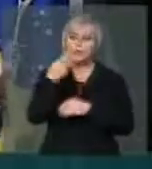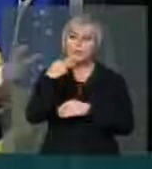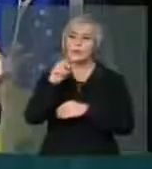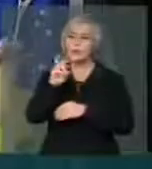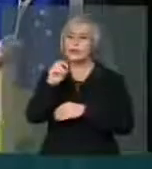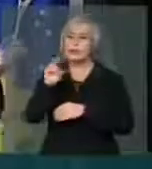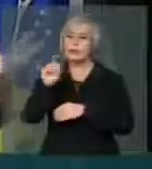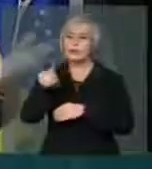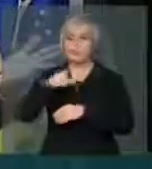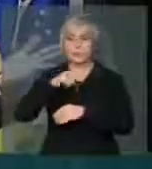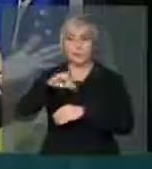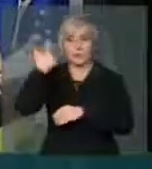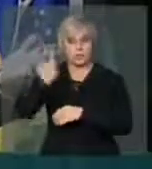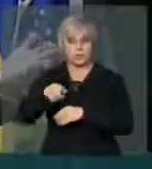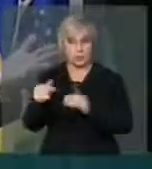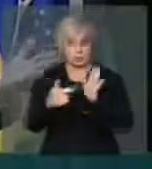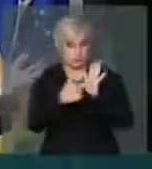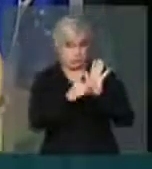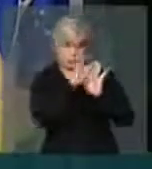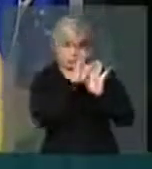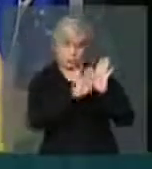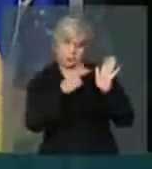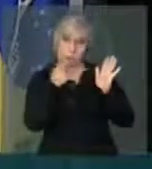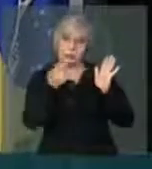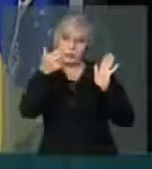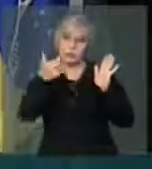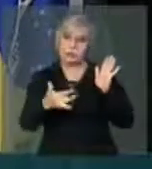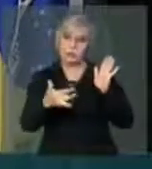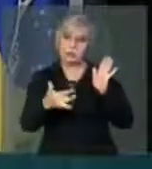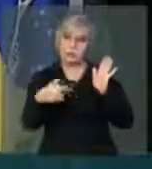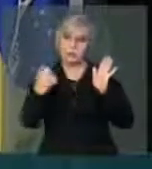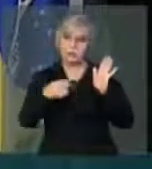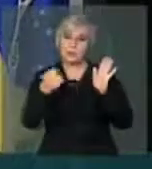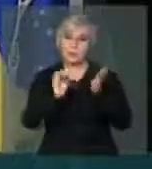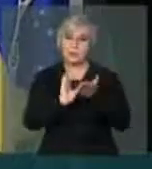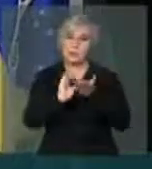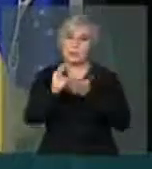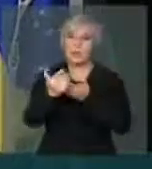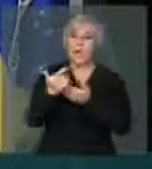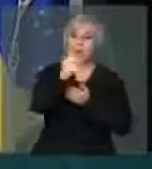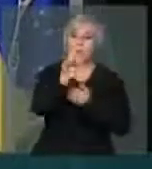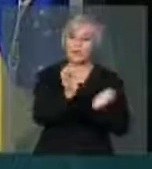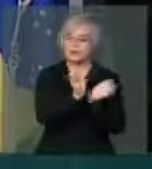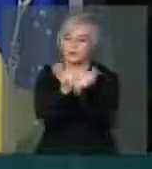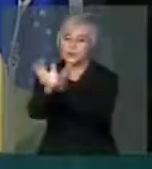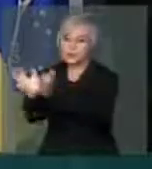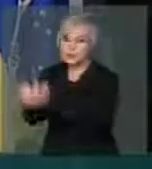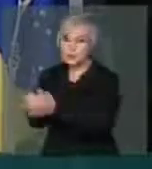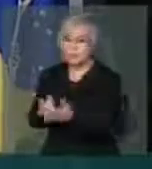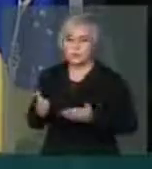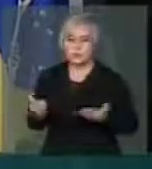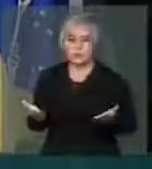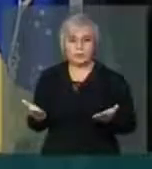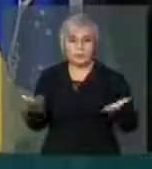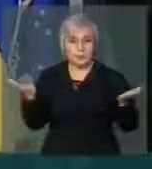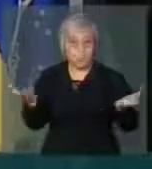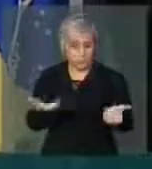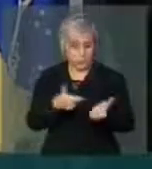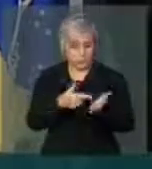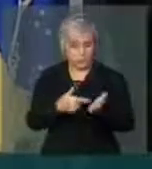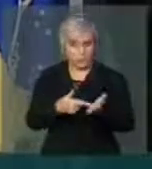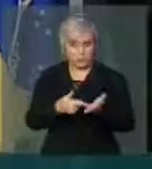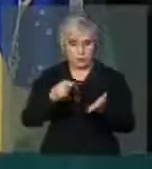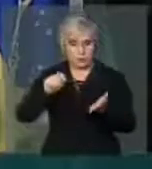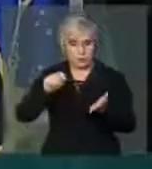Ora, pelo texto que está lá, ela tem que dar para outros partidos. Isso é incentivar a